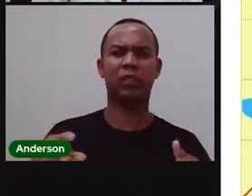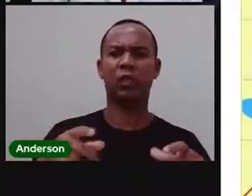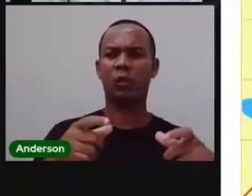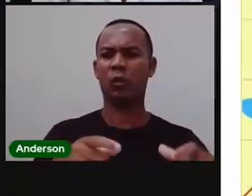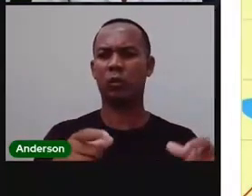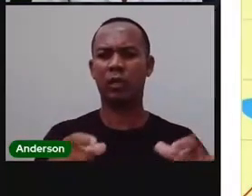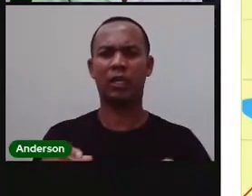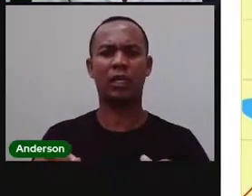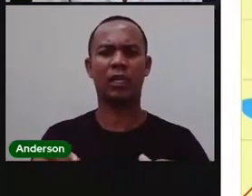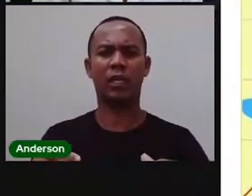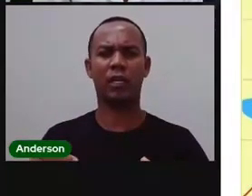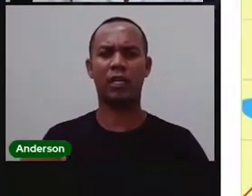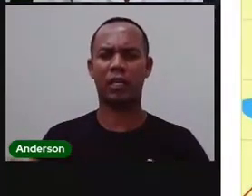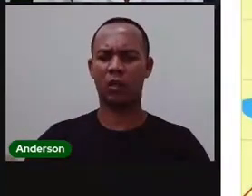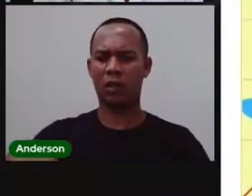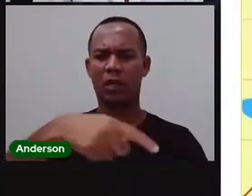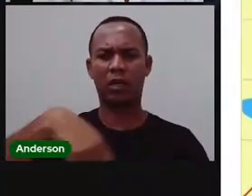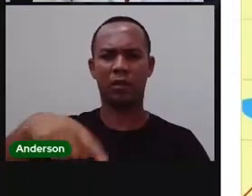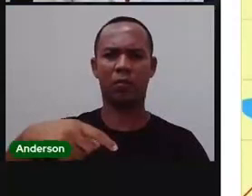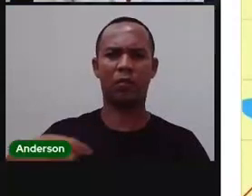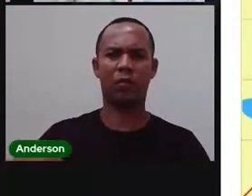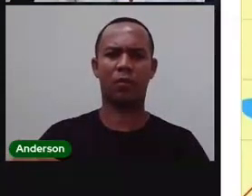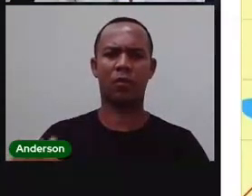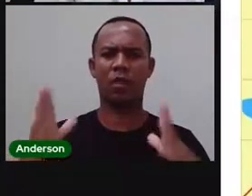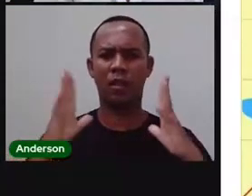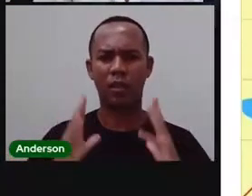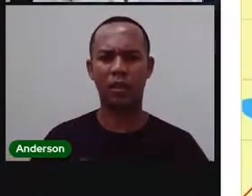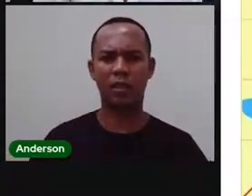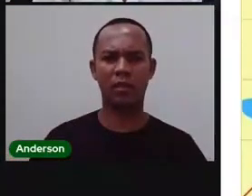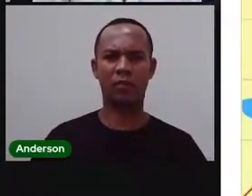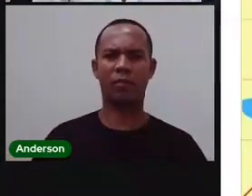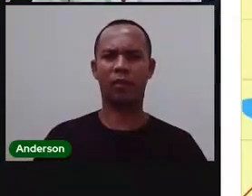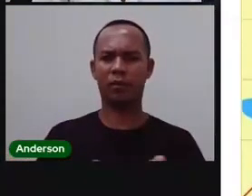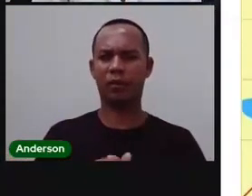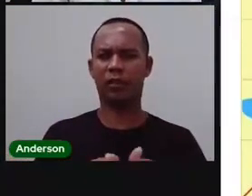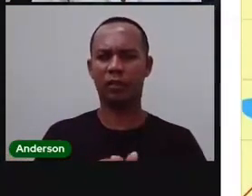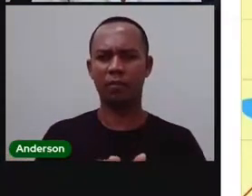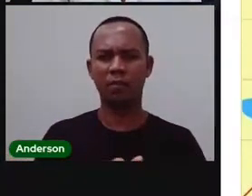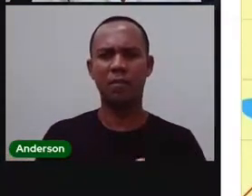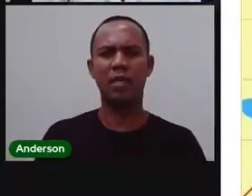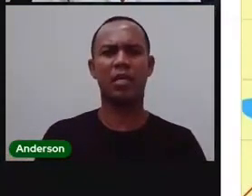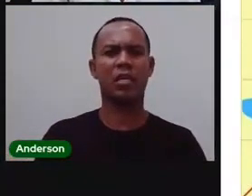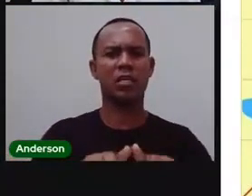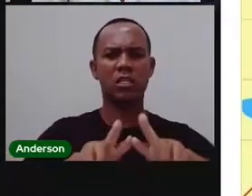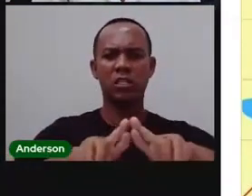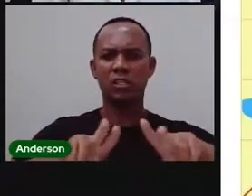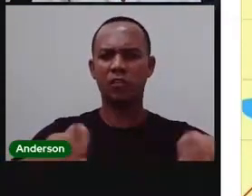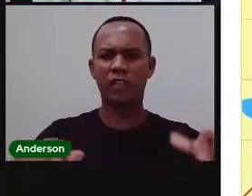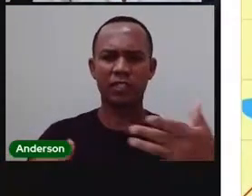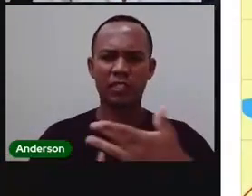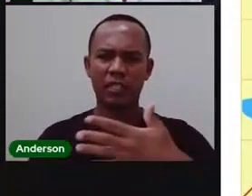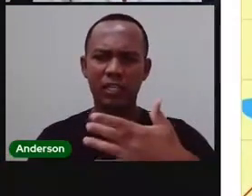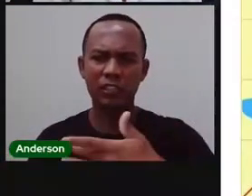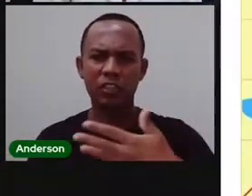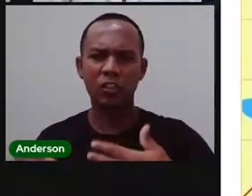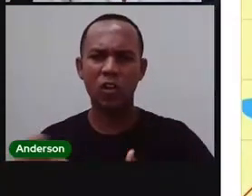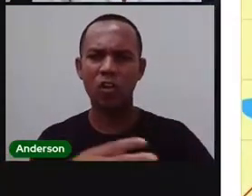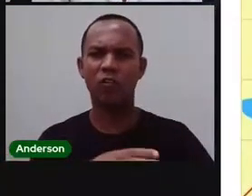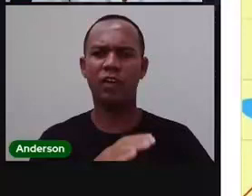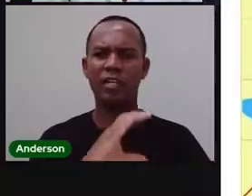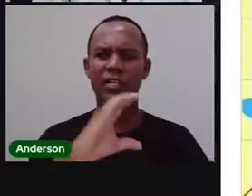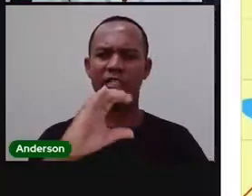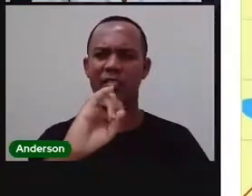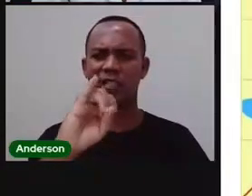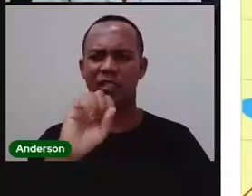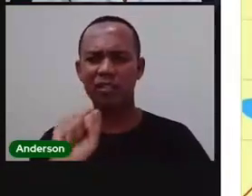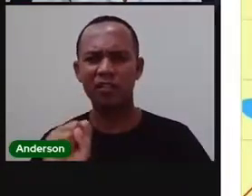Calumbi, Campo Limpo, Cazebe, Capuchinhos, Campo do Gado Novo, Chácara, São Cosme, Cidade Nova,